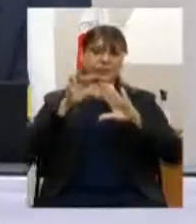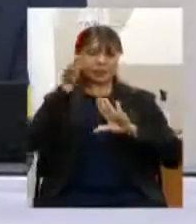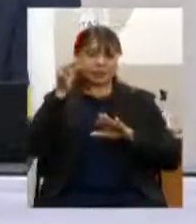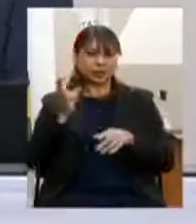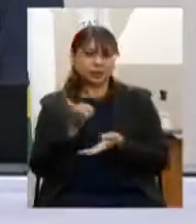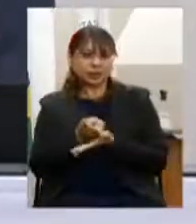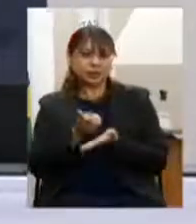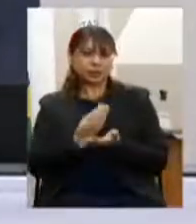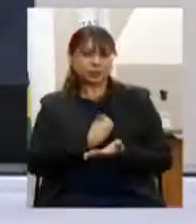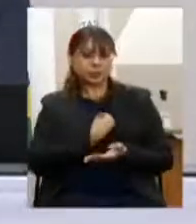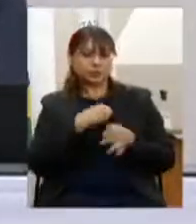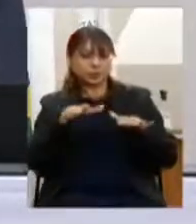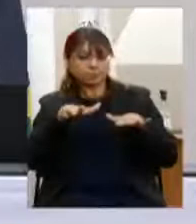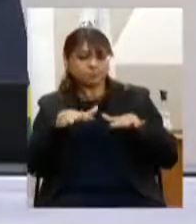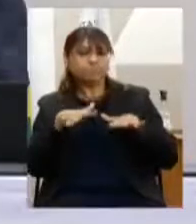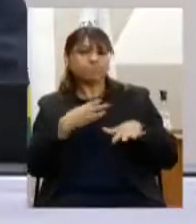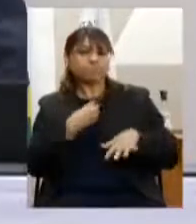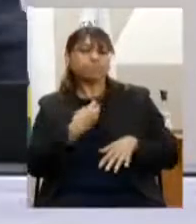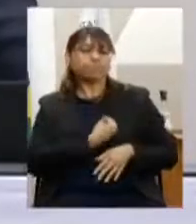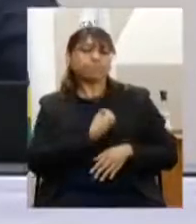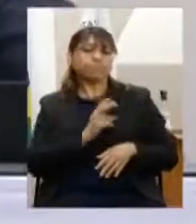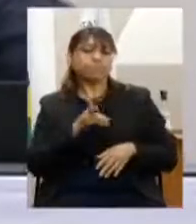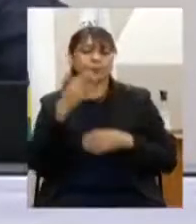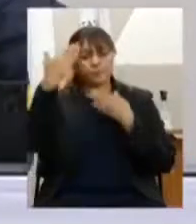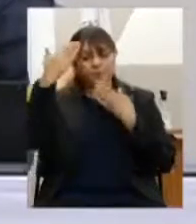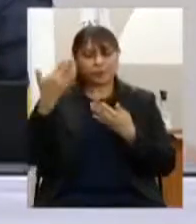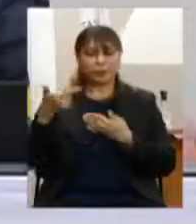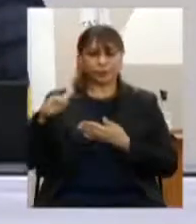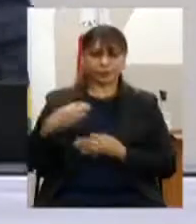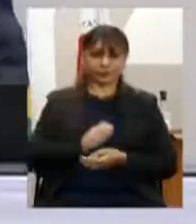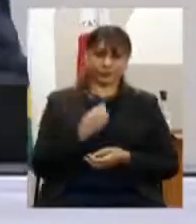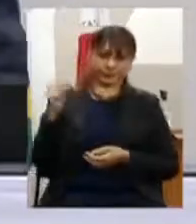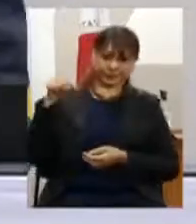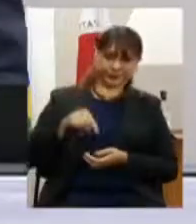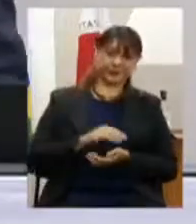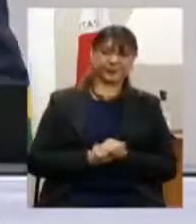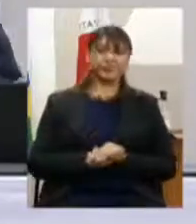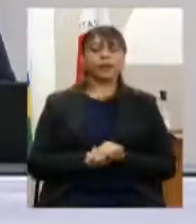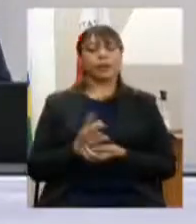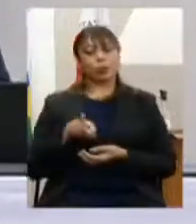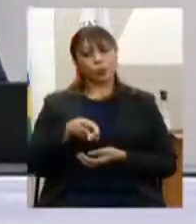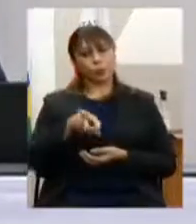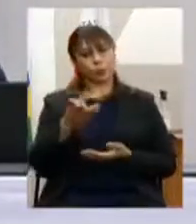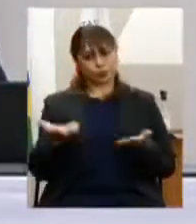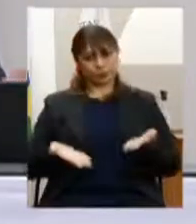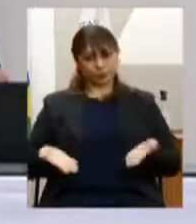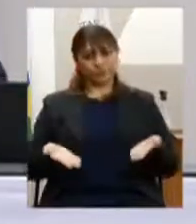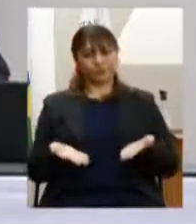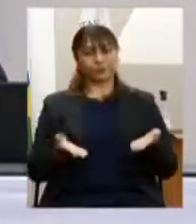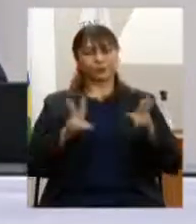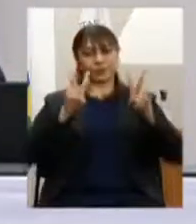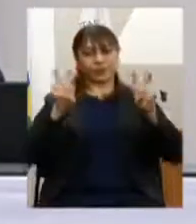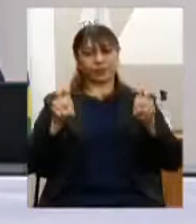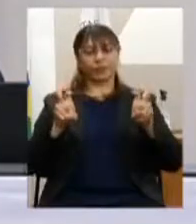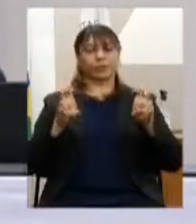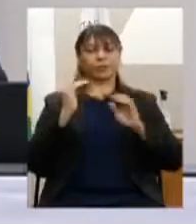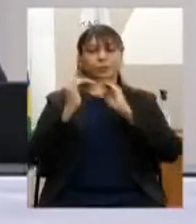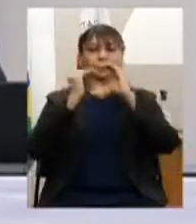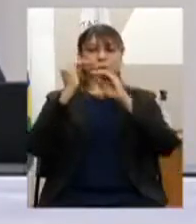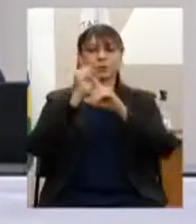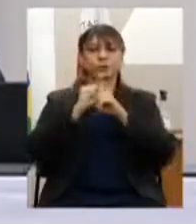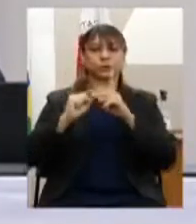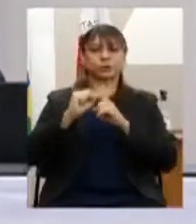todas as audiências aqui. Muito obrigado por mais uma participação. Dando prosseguimento agora ao tema de desenvolvimento social,